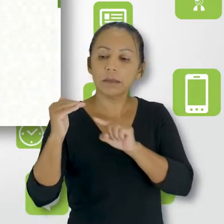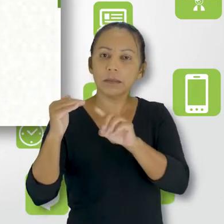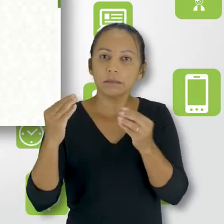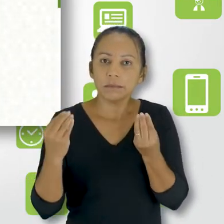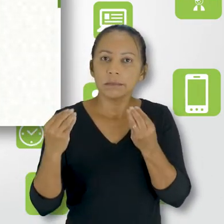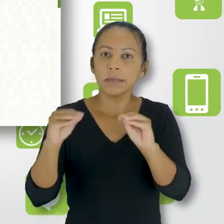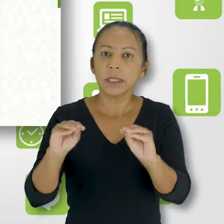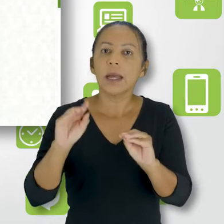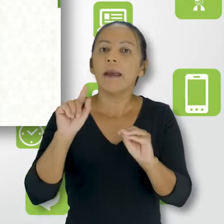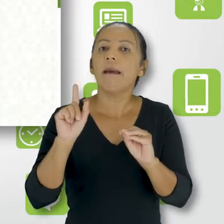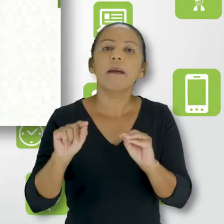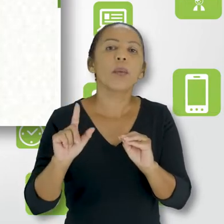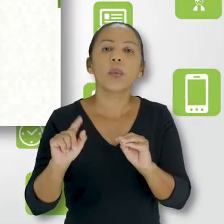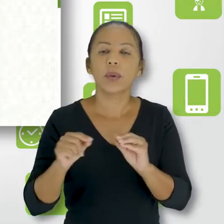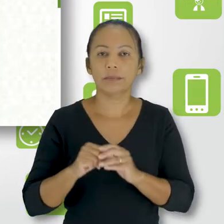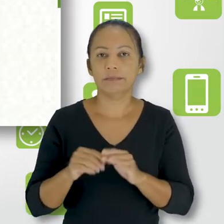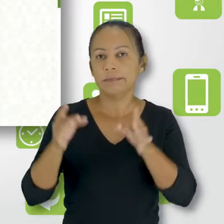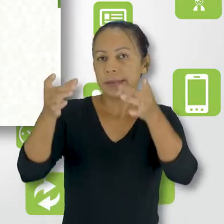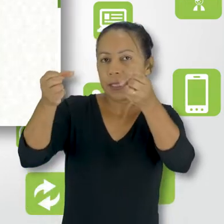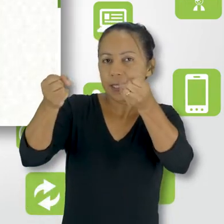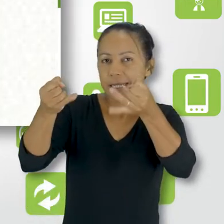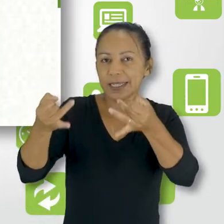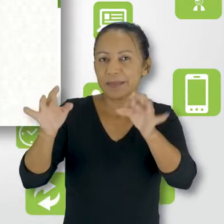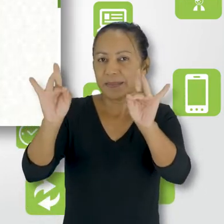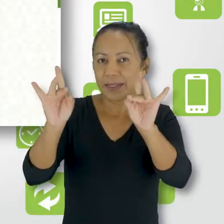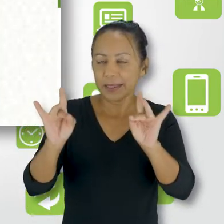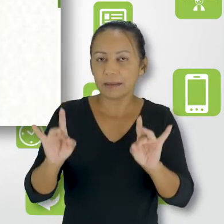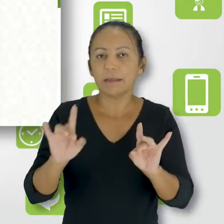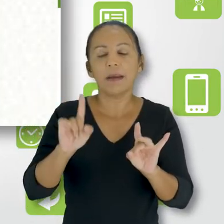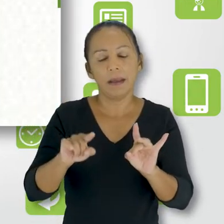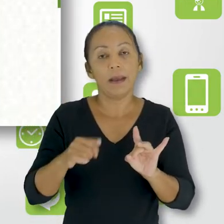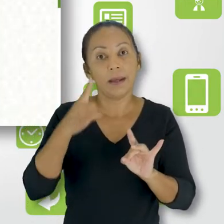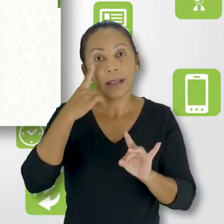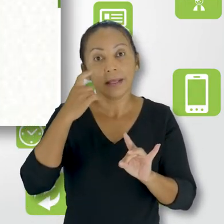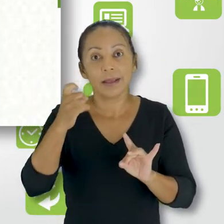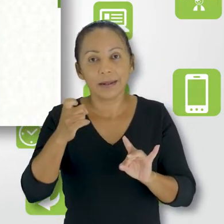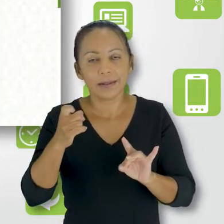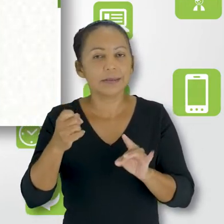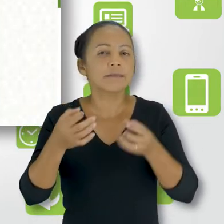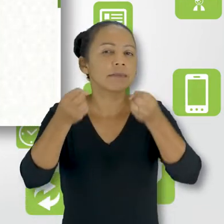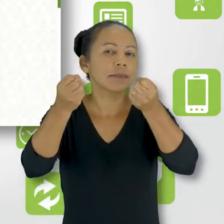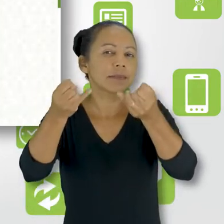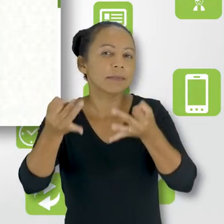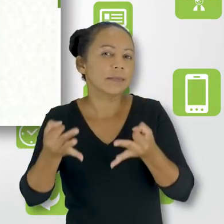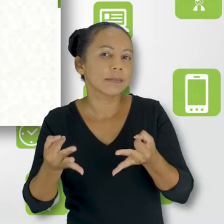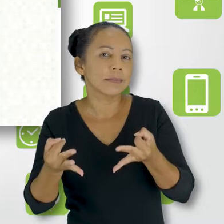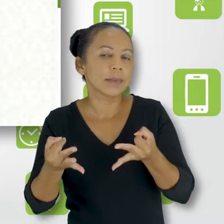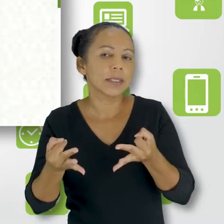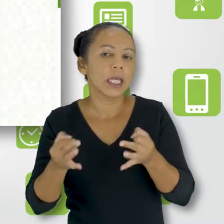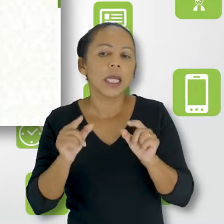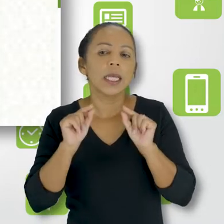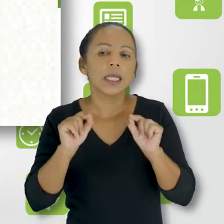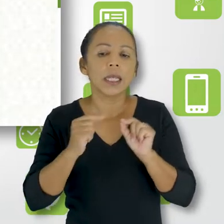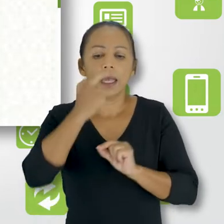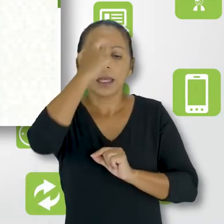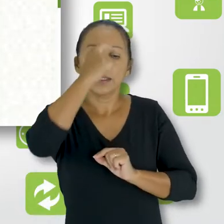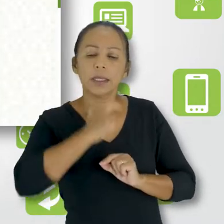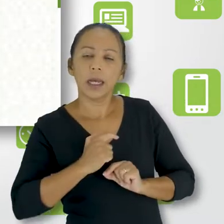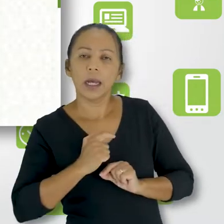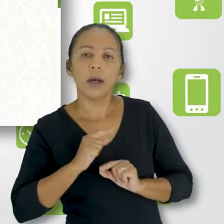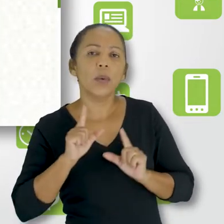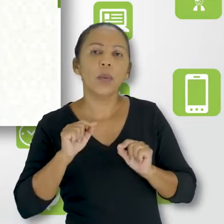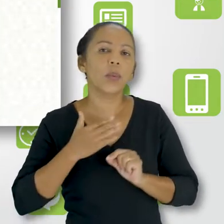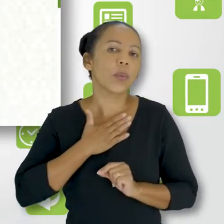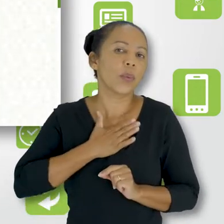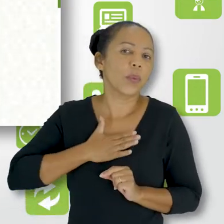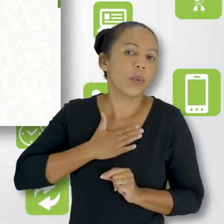desses campos que você pode preencher é a descrição, e é muito interessante que você preencha dizendo quem